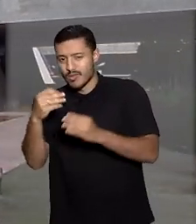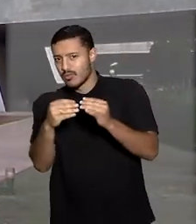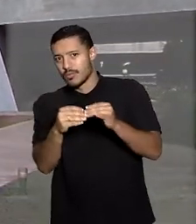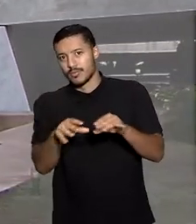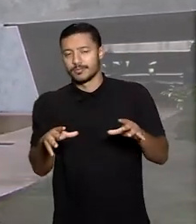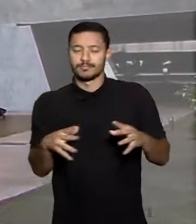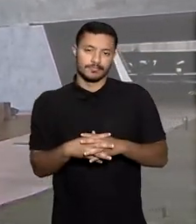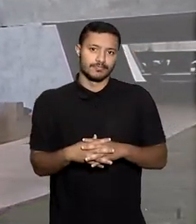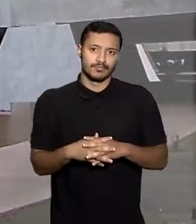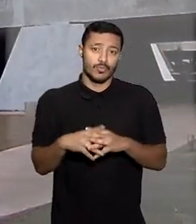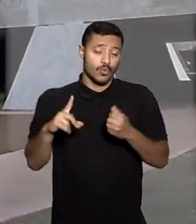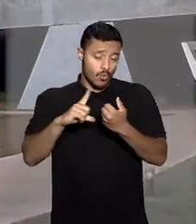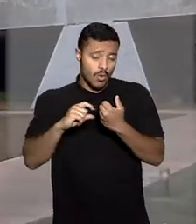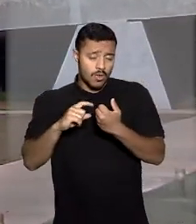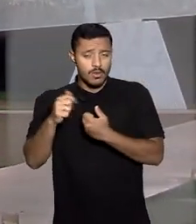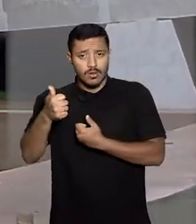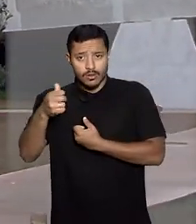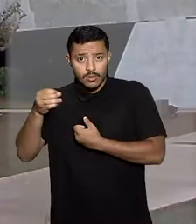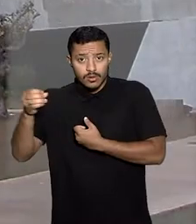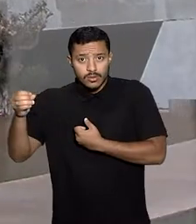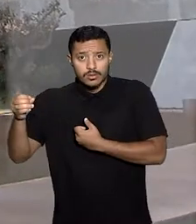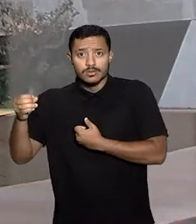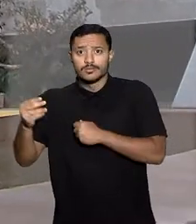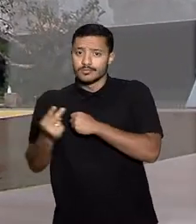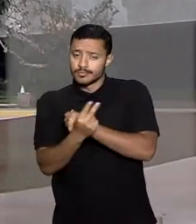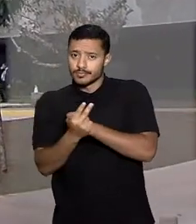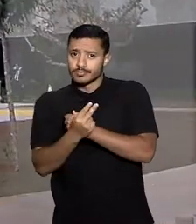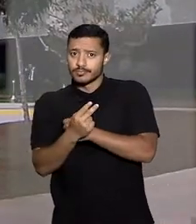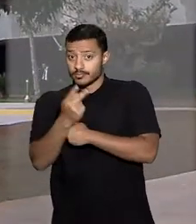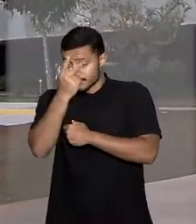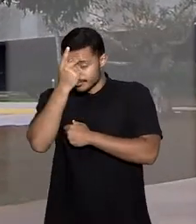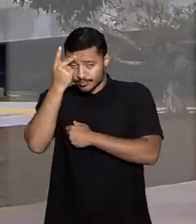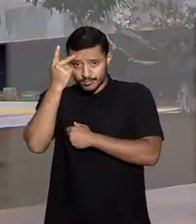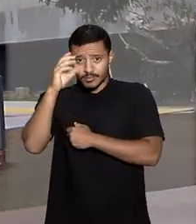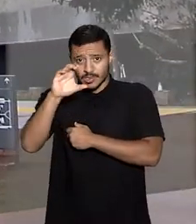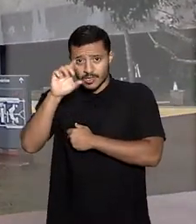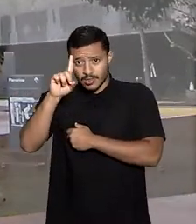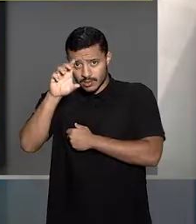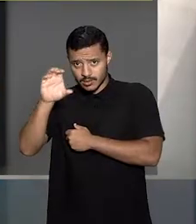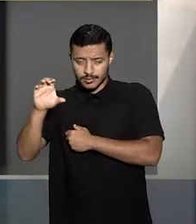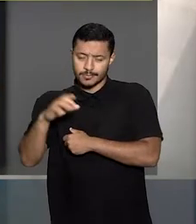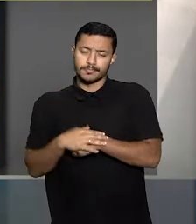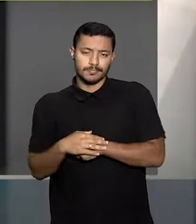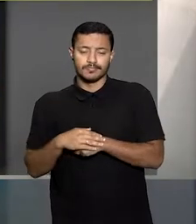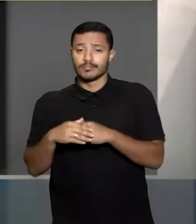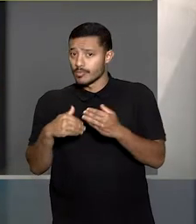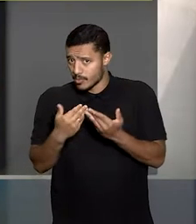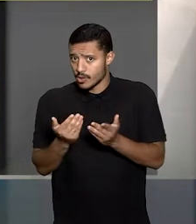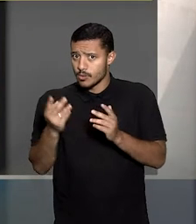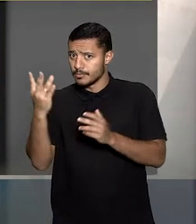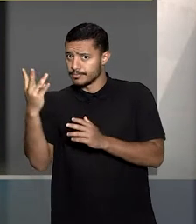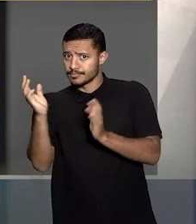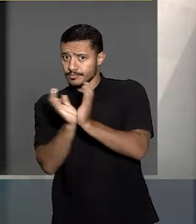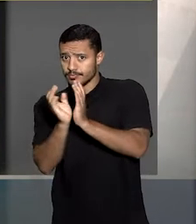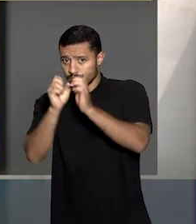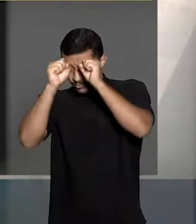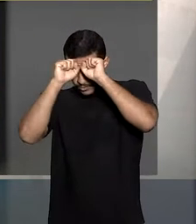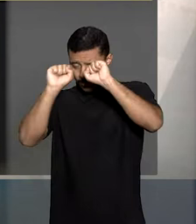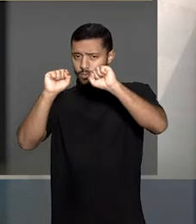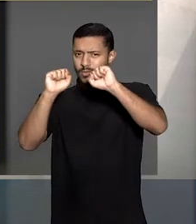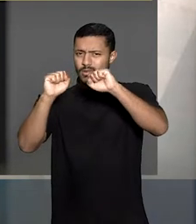dano, nos termos do artigo 100 do Código de Defesa do Consumidor, o CDC. Desta forma, a terceira turma